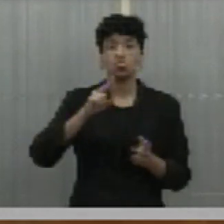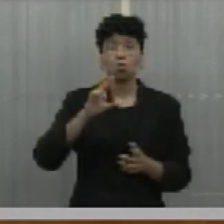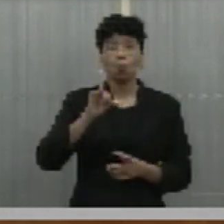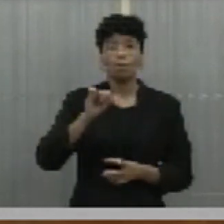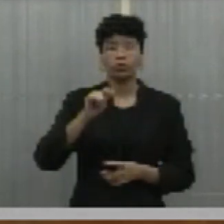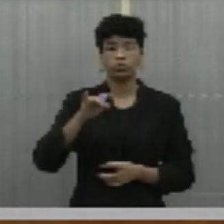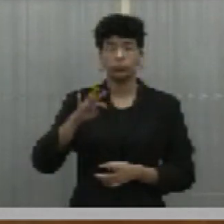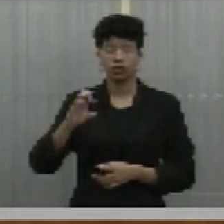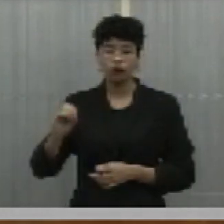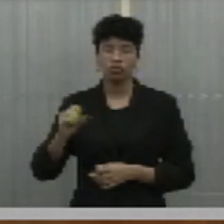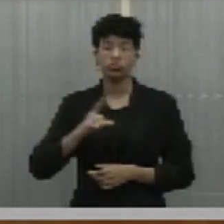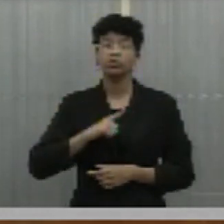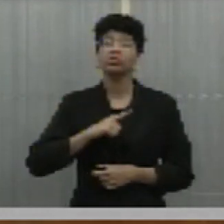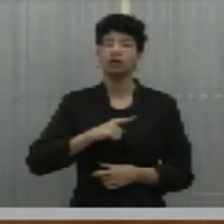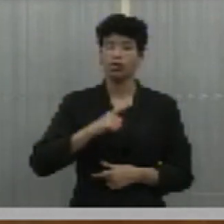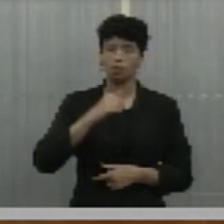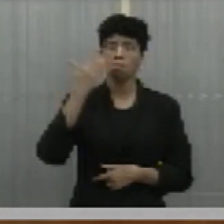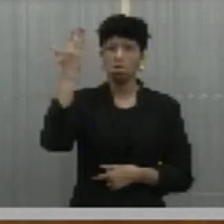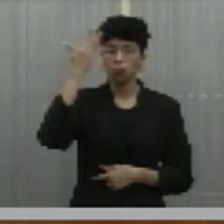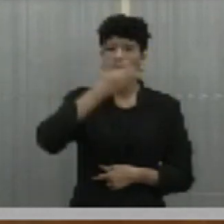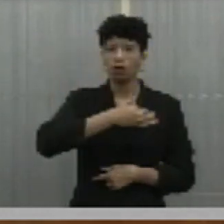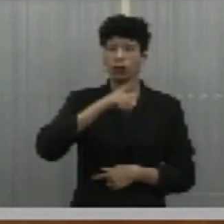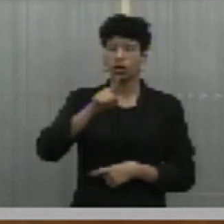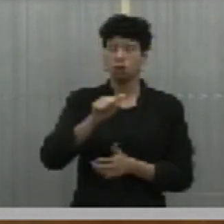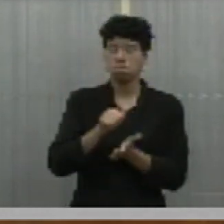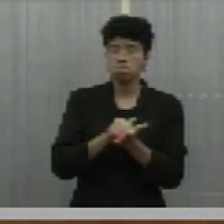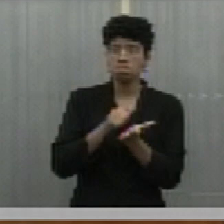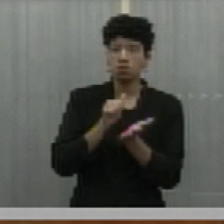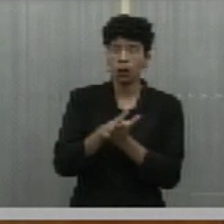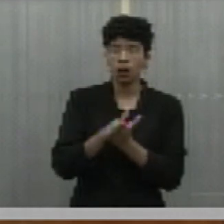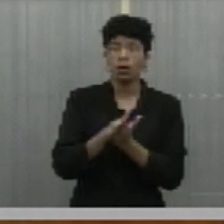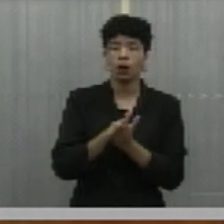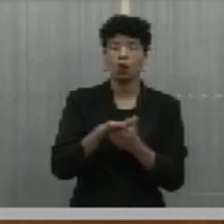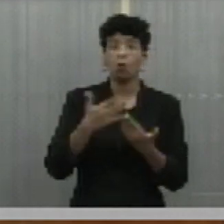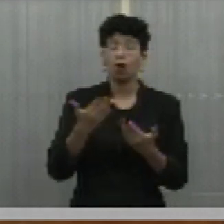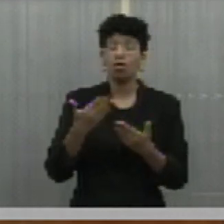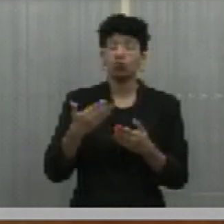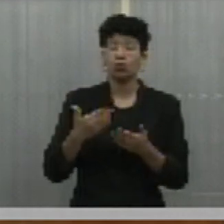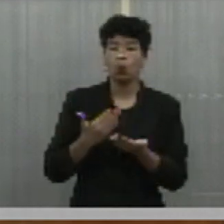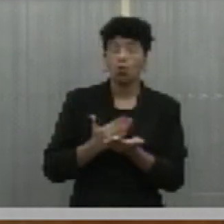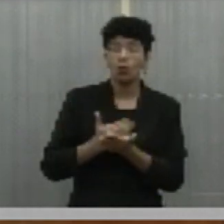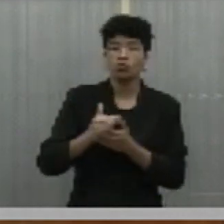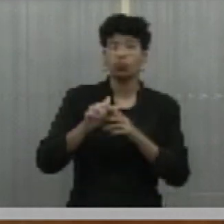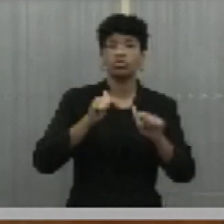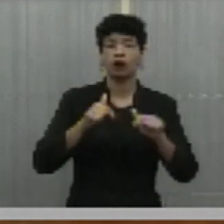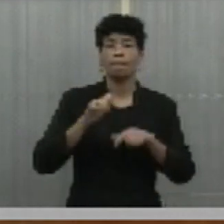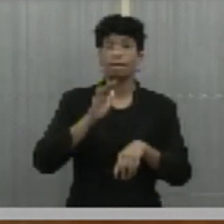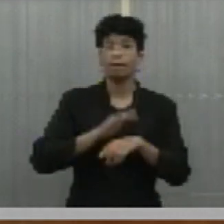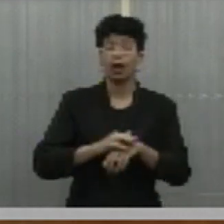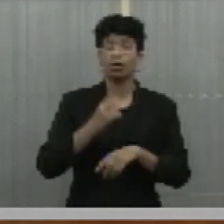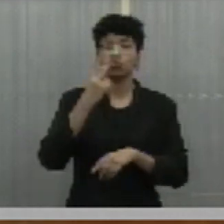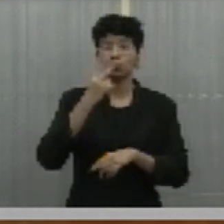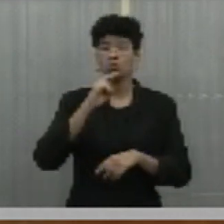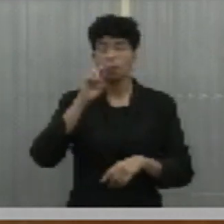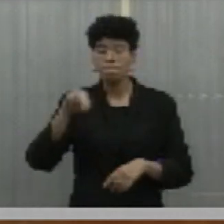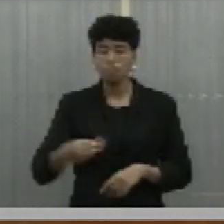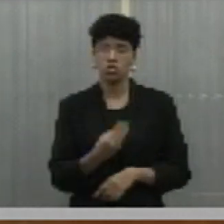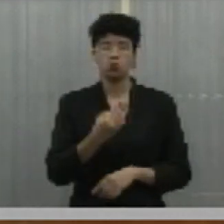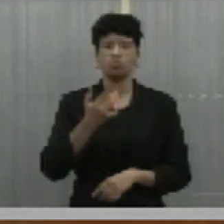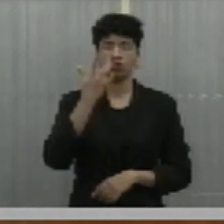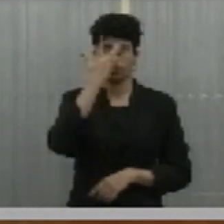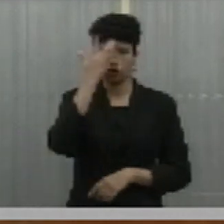e disse que teria como provar que eles demitiram ao assumir a companhia mais de duas mil pessoas,